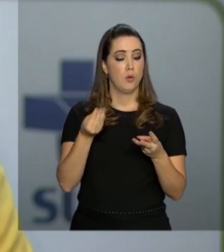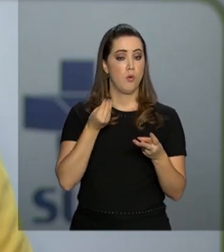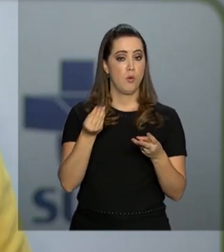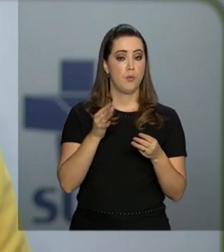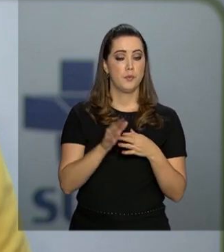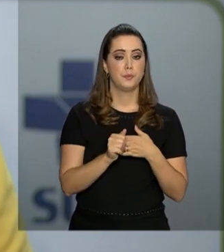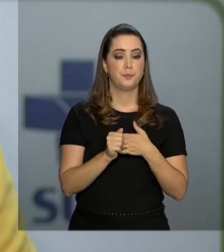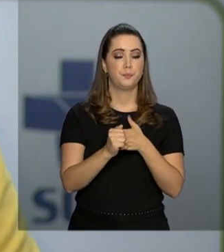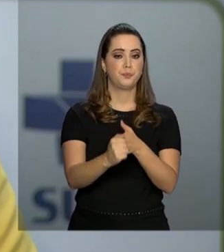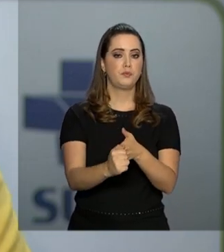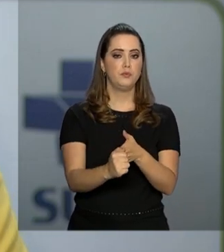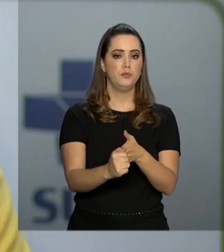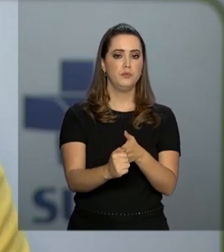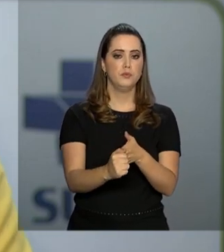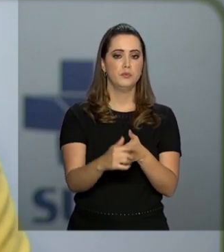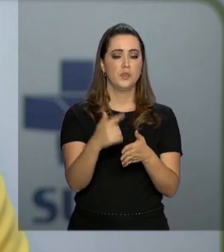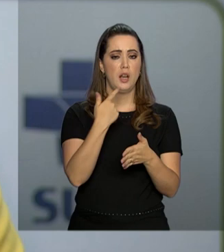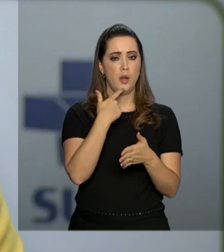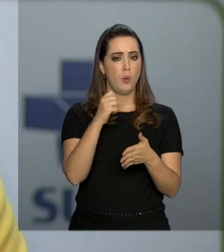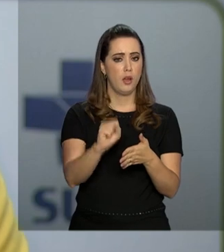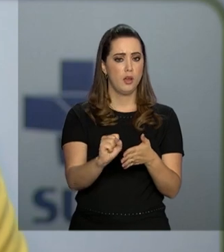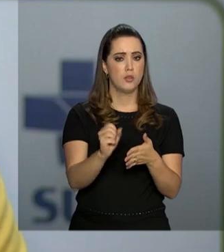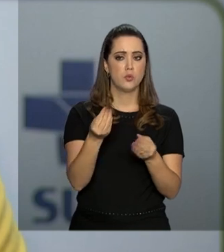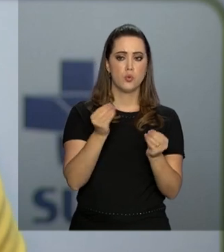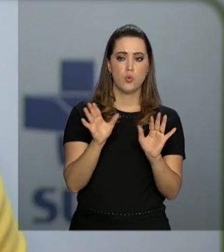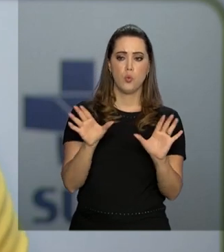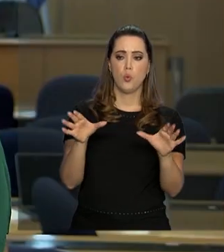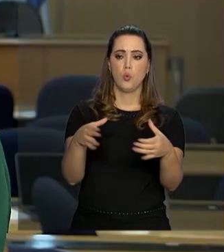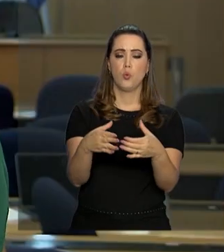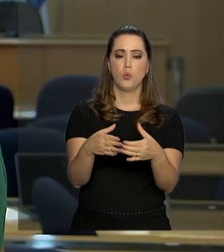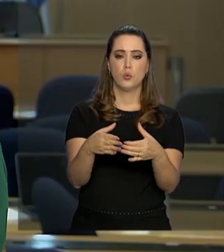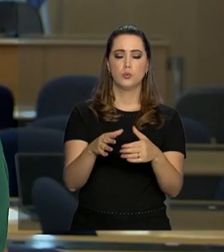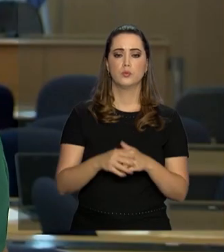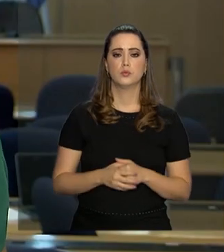conduzida, a linguagem, o público-alvo.